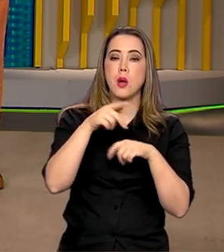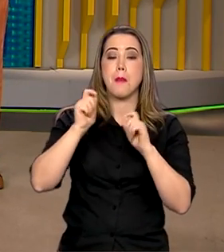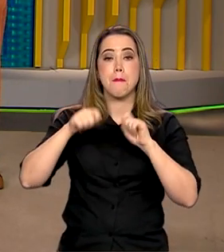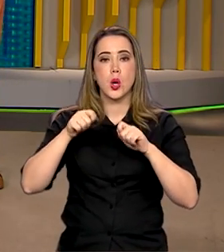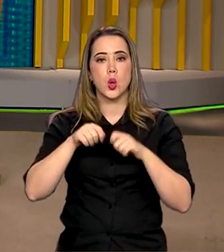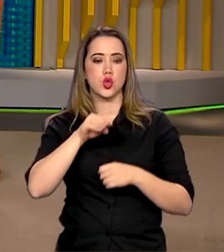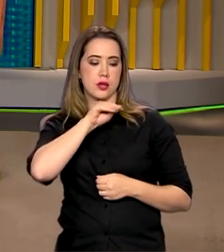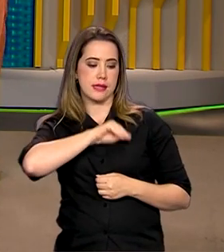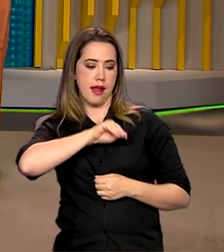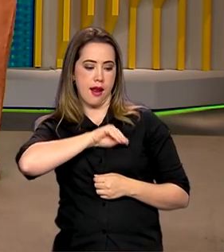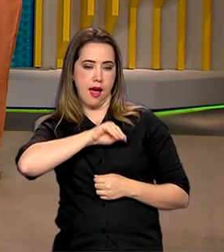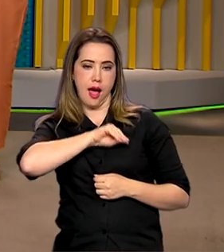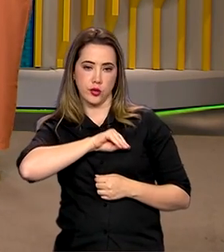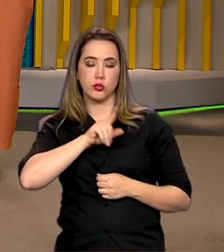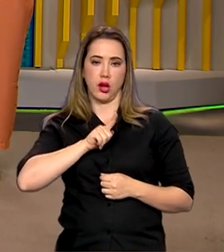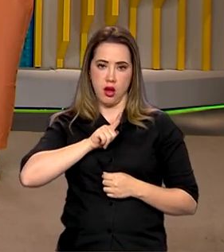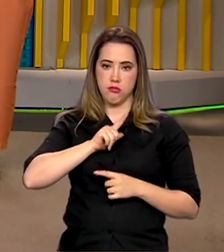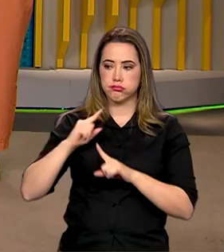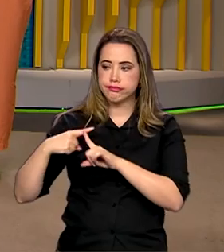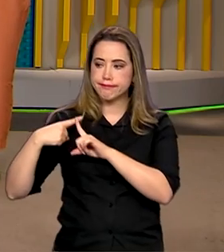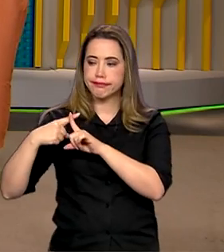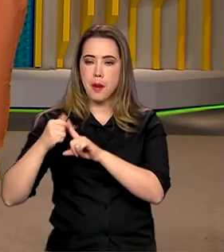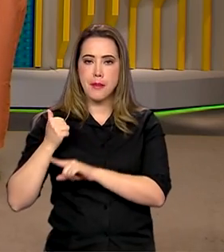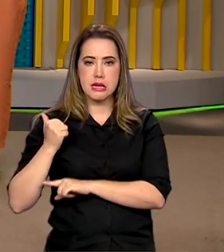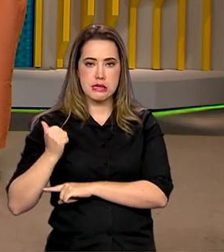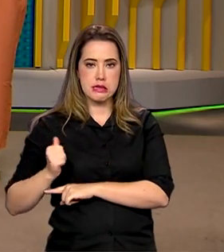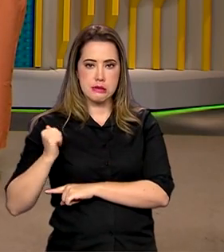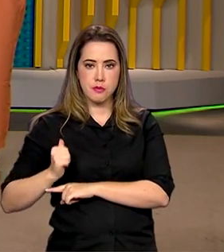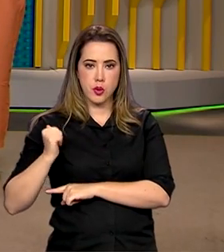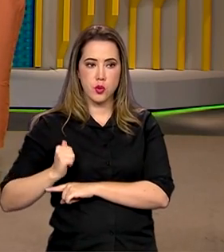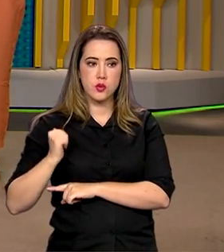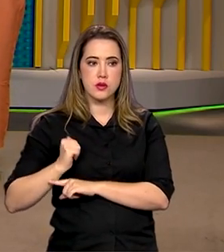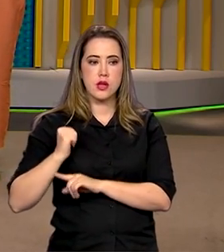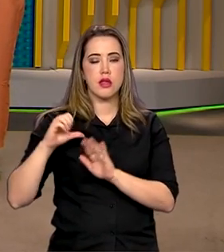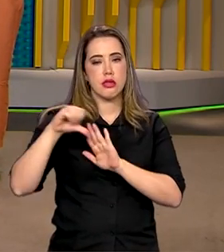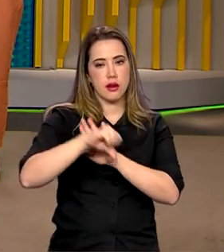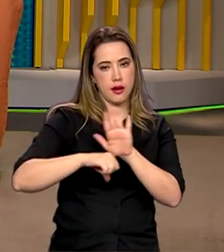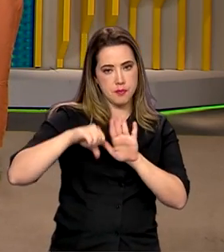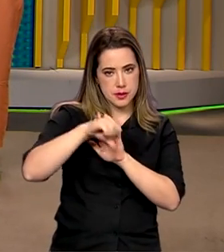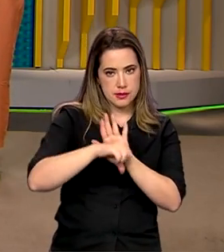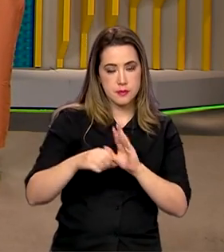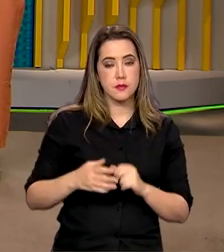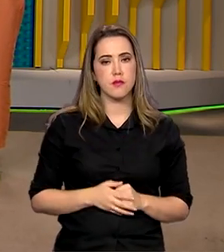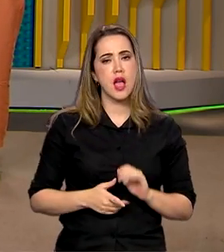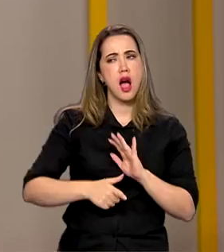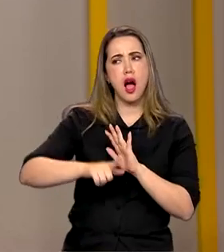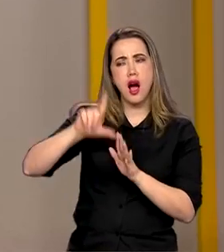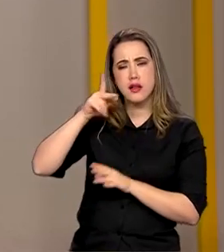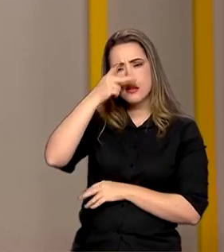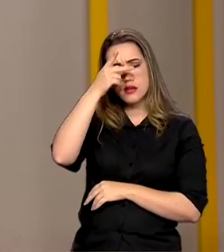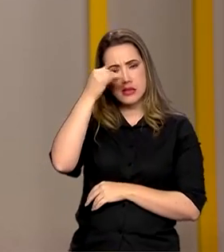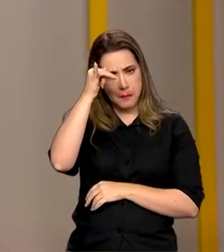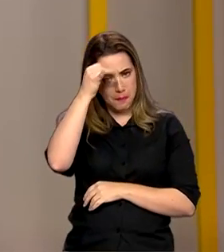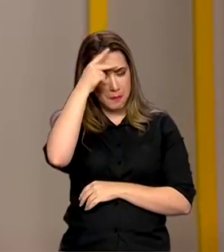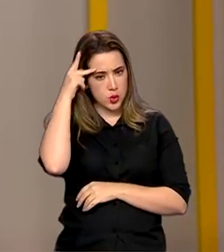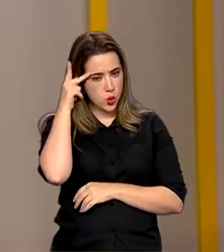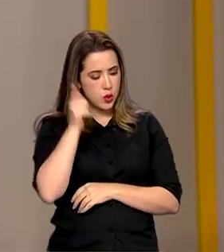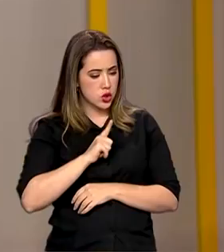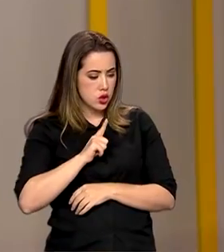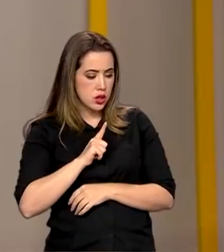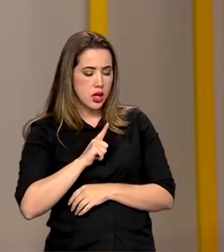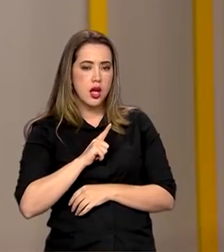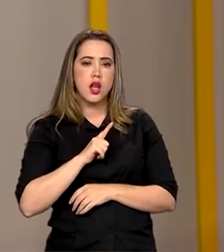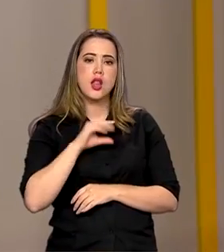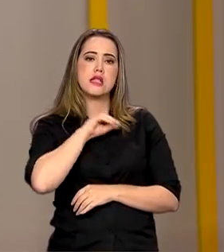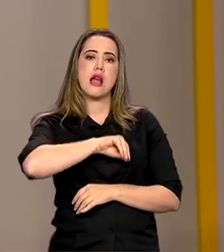as bolsas de pesquisa da Capes com outras atividades remuneradas. Antes, quem tinha um emprego formal não tinha